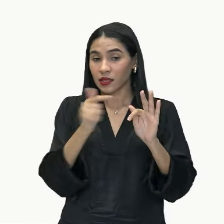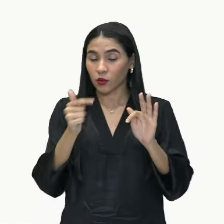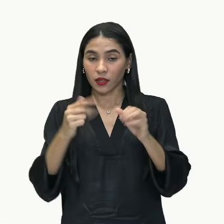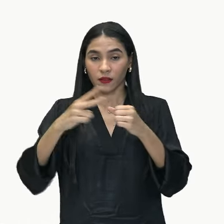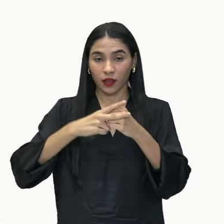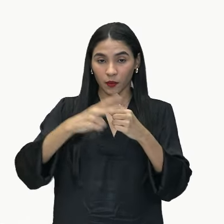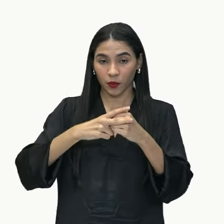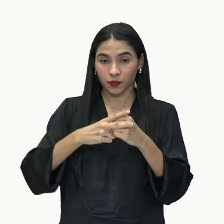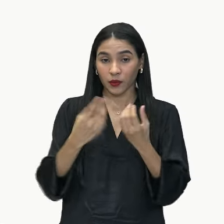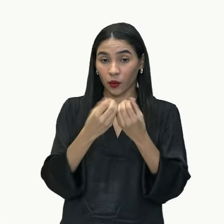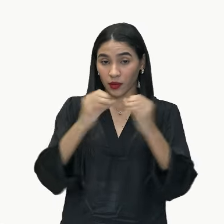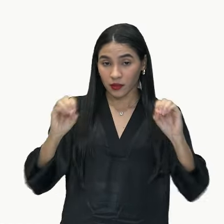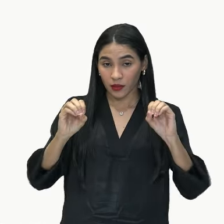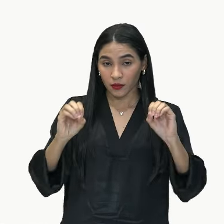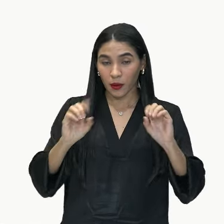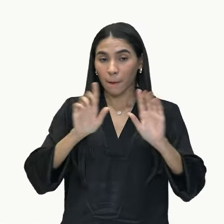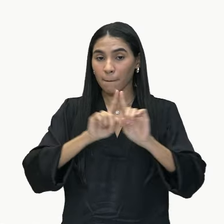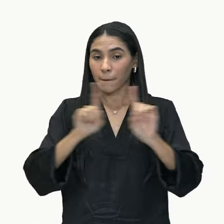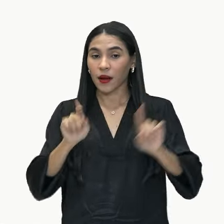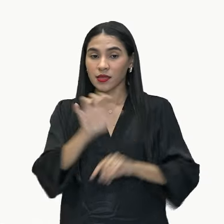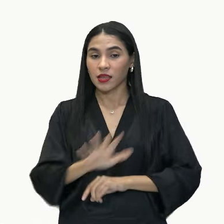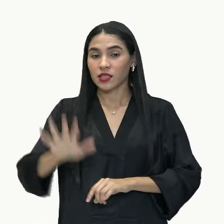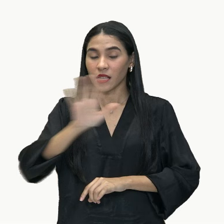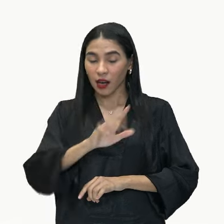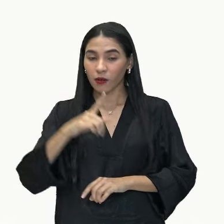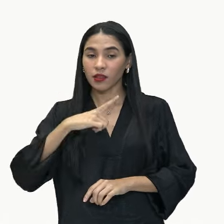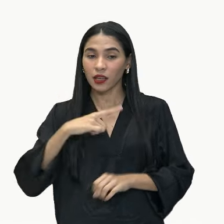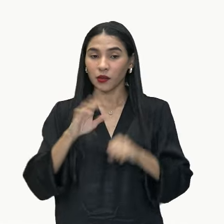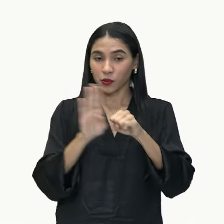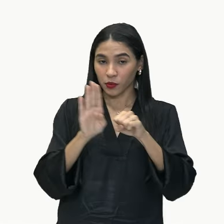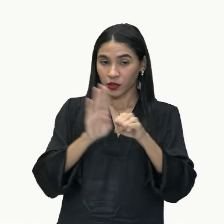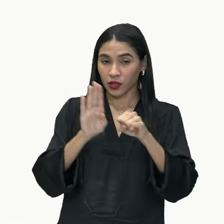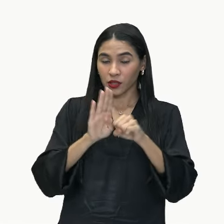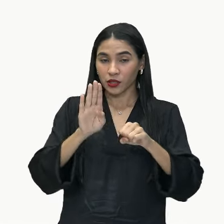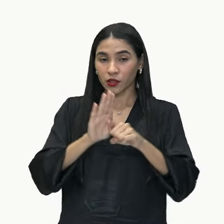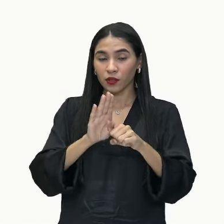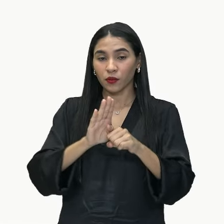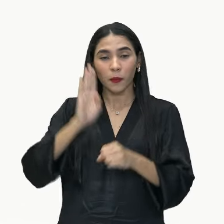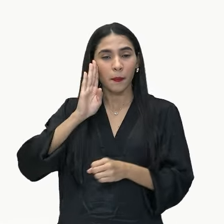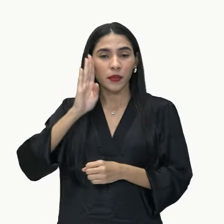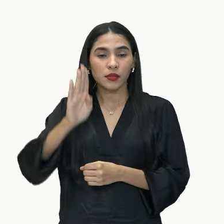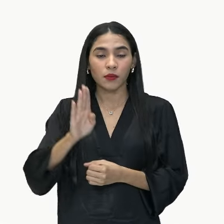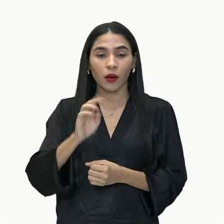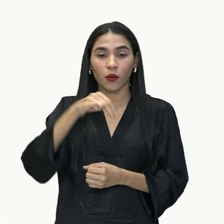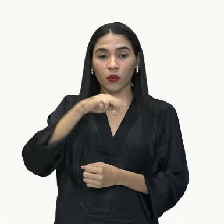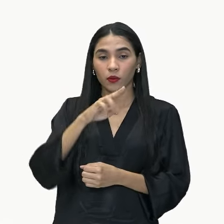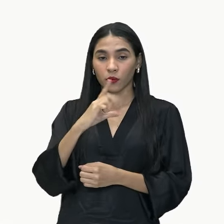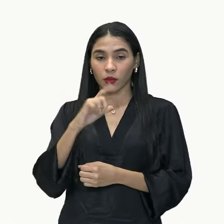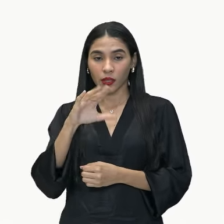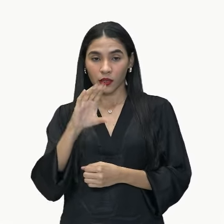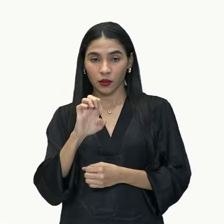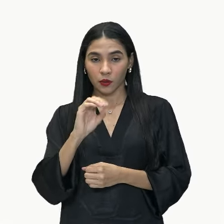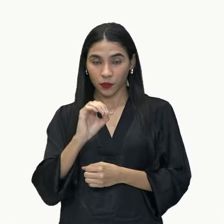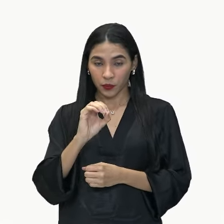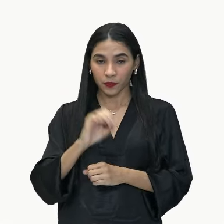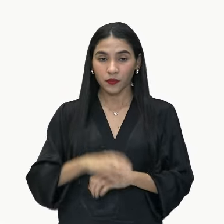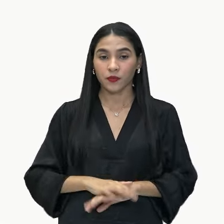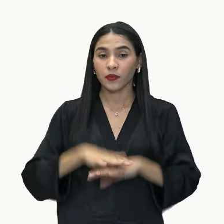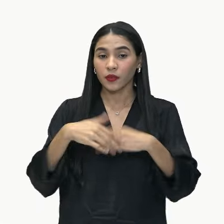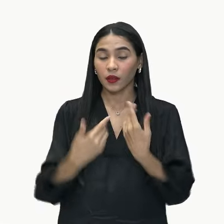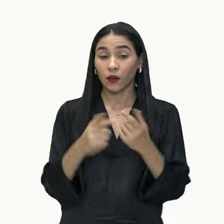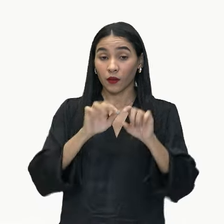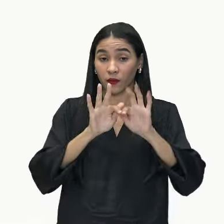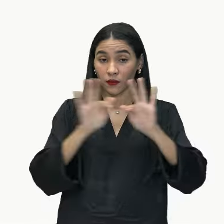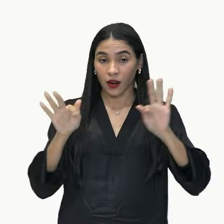tá? Mas que, em geral, vai ter um substantivo como núcleo. Guardem essa informação, tá? Então, olhem só. Aí está, né?